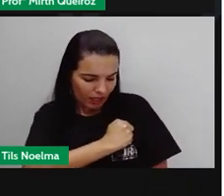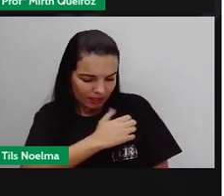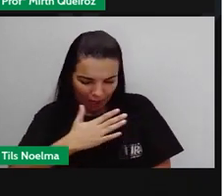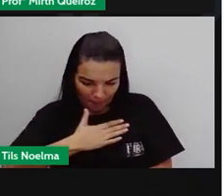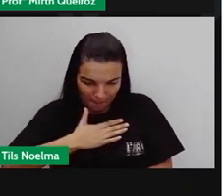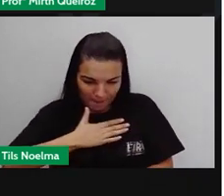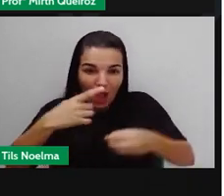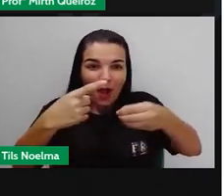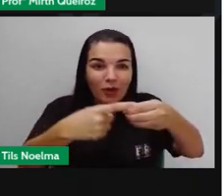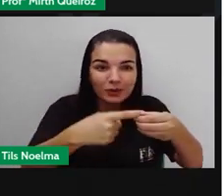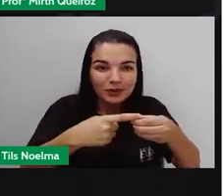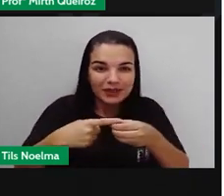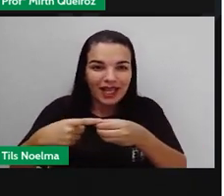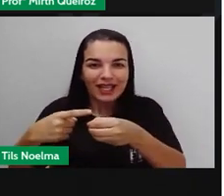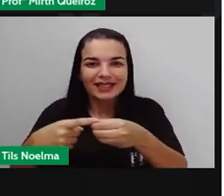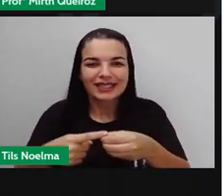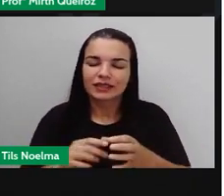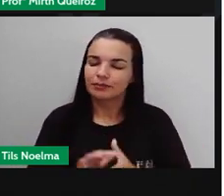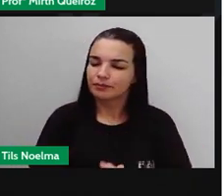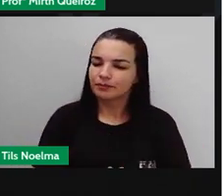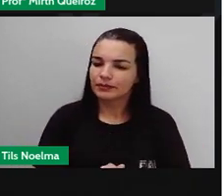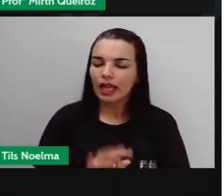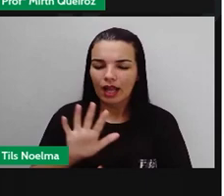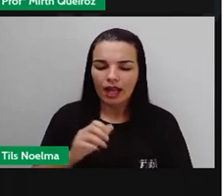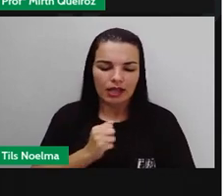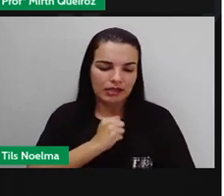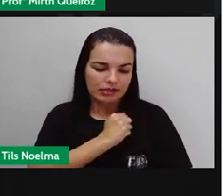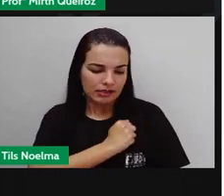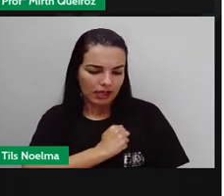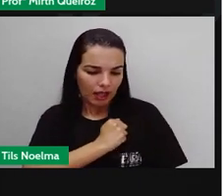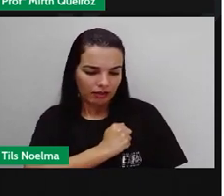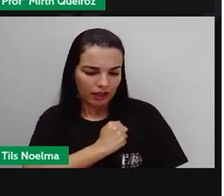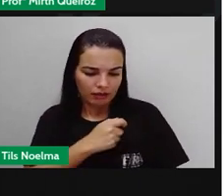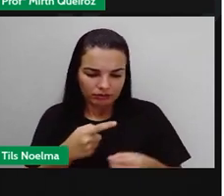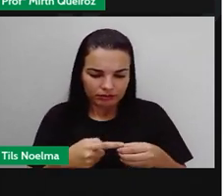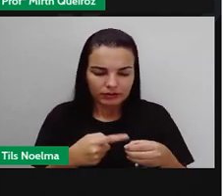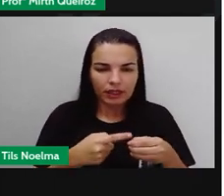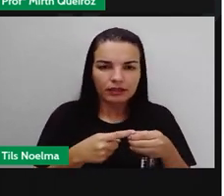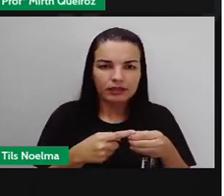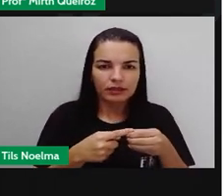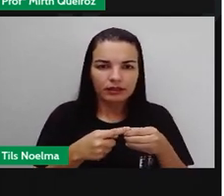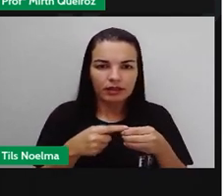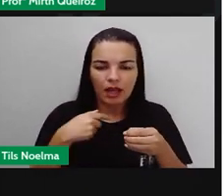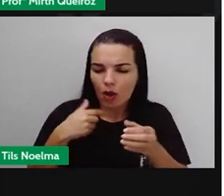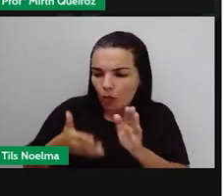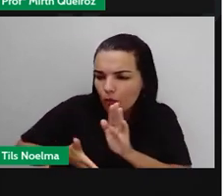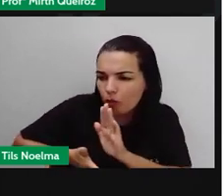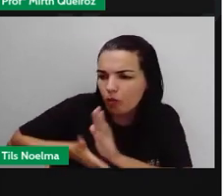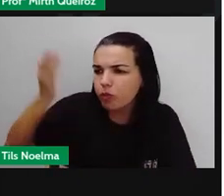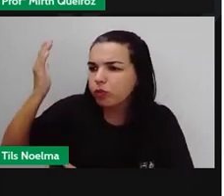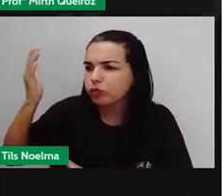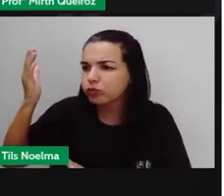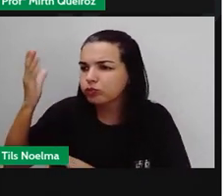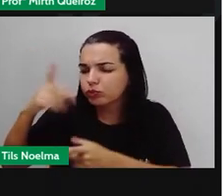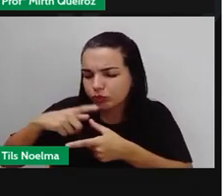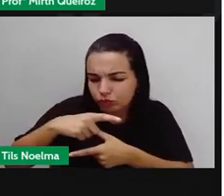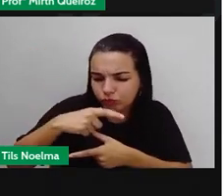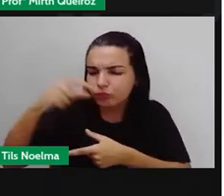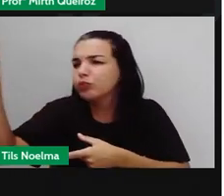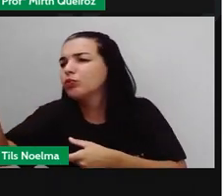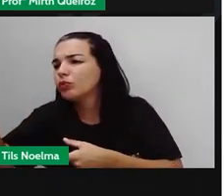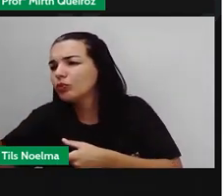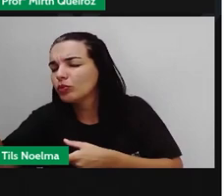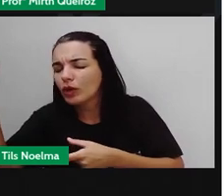sertão, saudades do sertão, partindo o sertão, partindo, largando o meu chão natal,